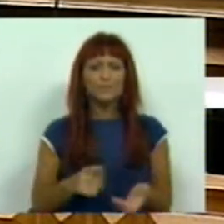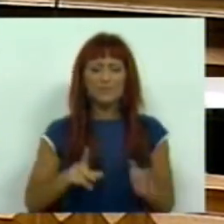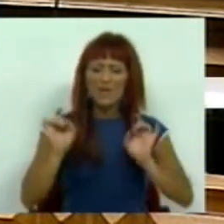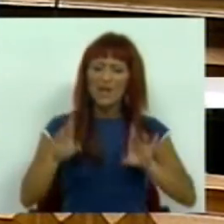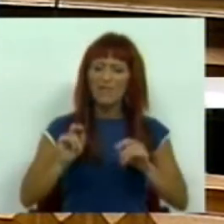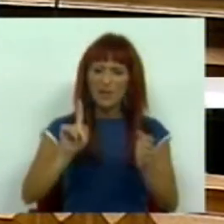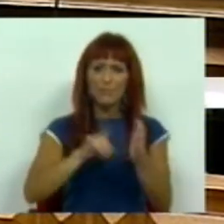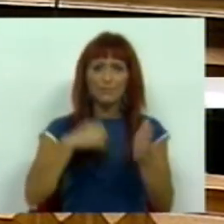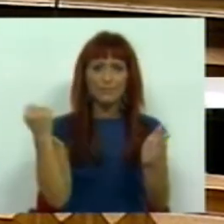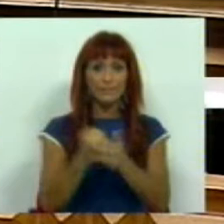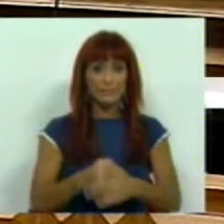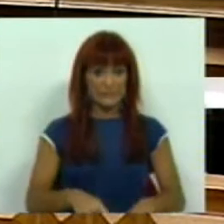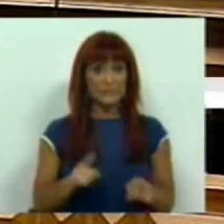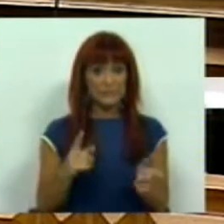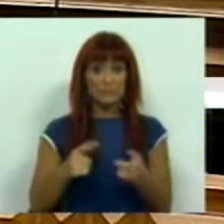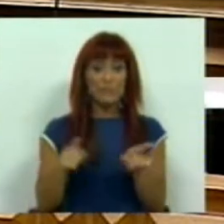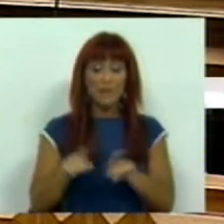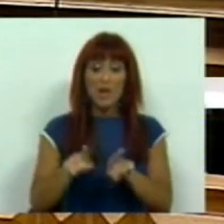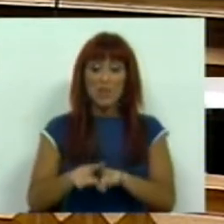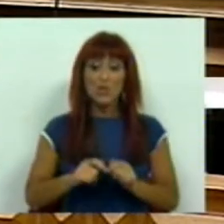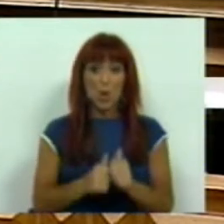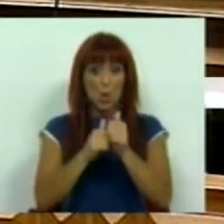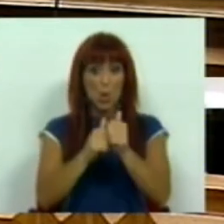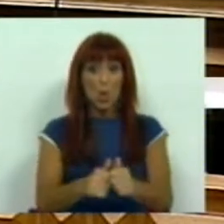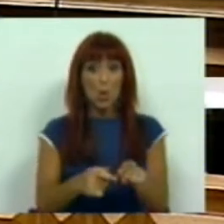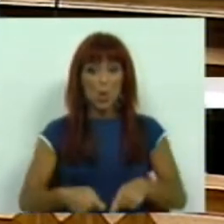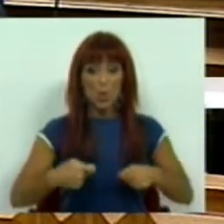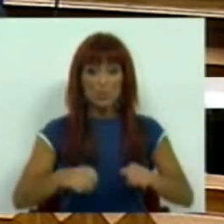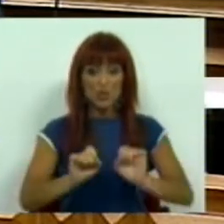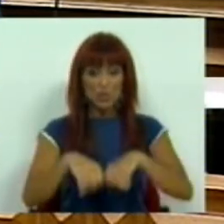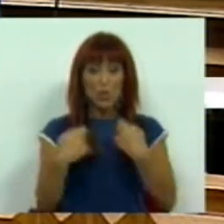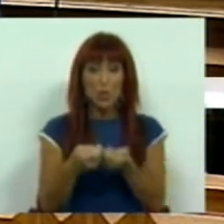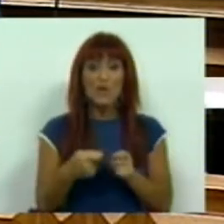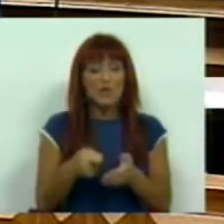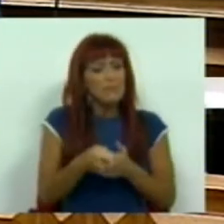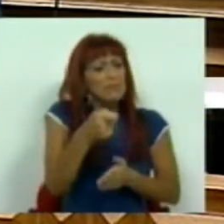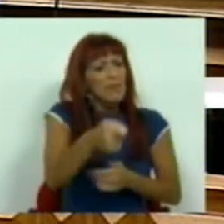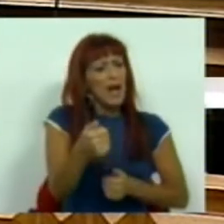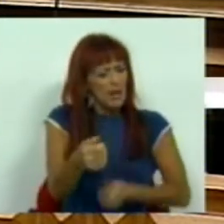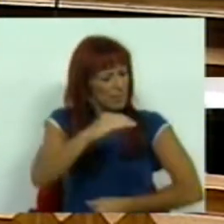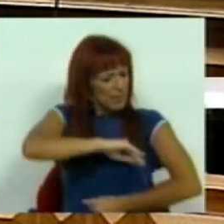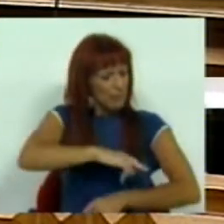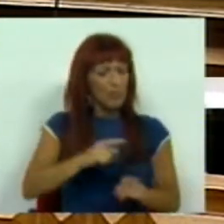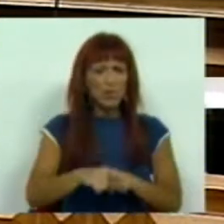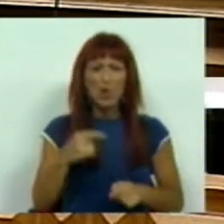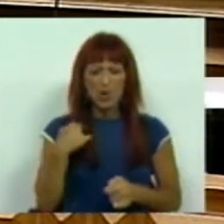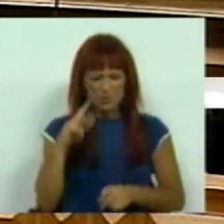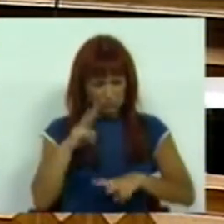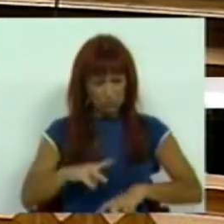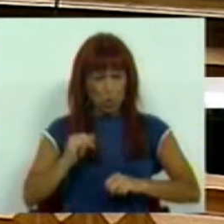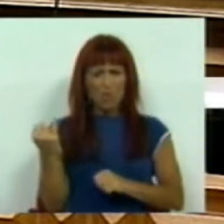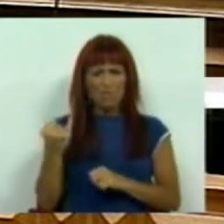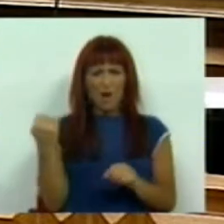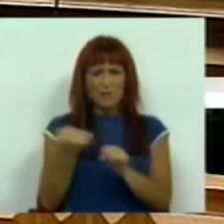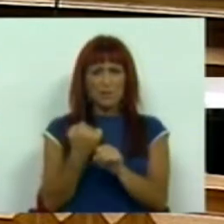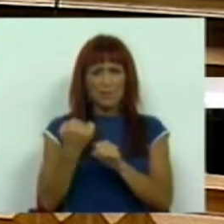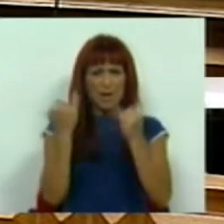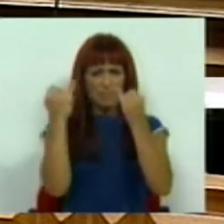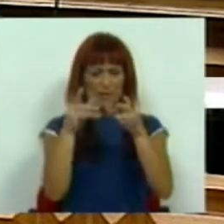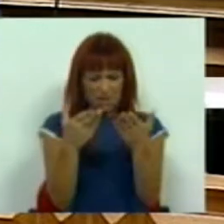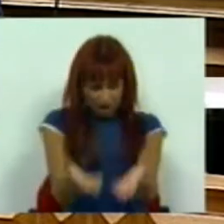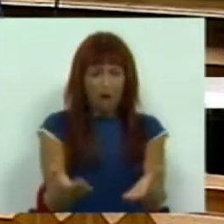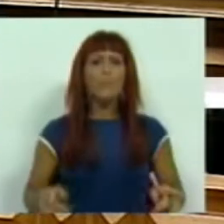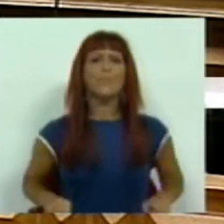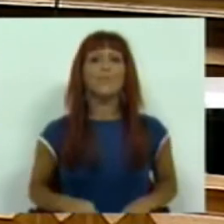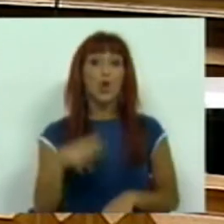vinculação efetiva, o cumprimento de encargos sociais e a justa retribuição do trabalhador, encontramos o falso trabalho independente.